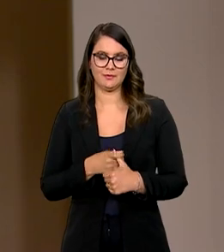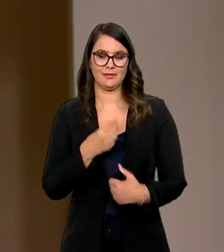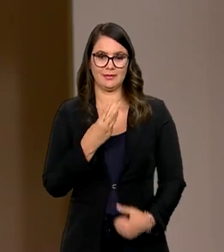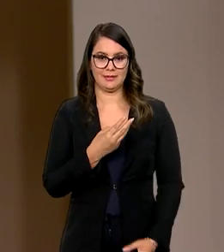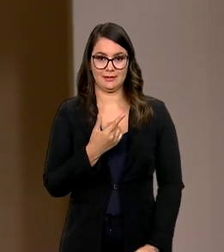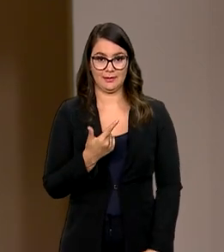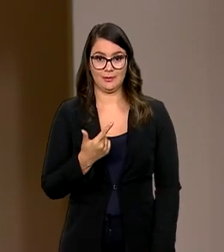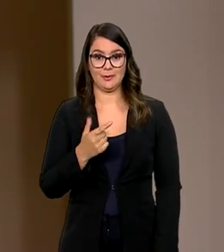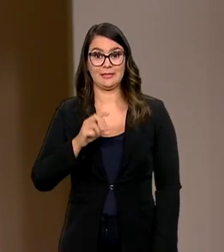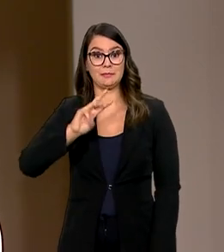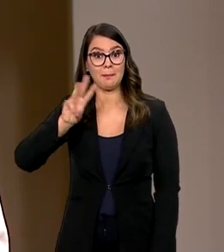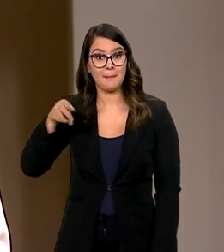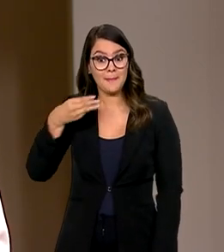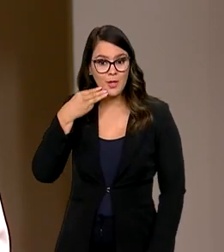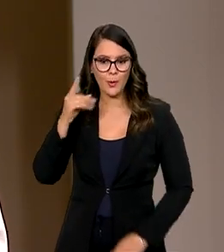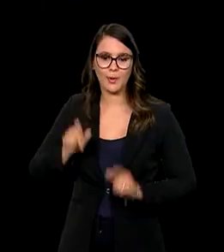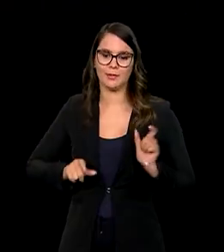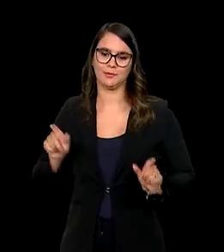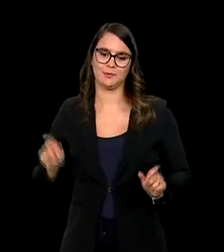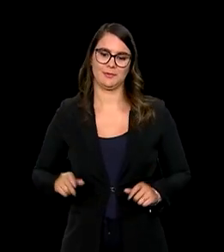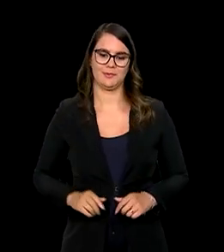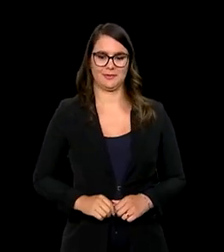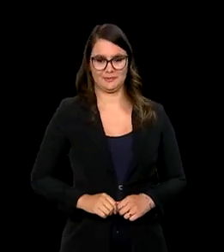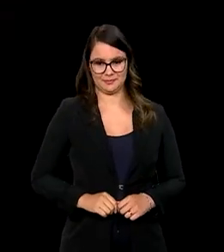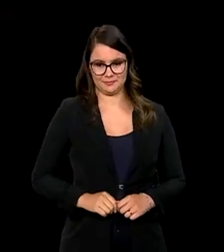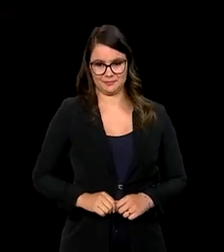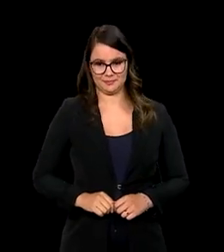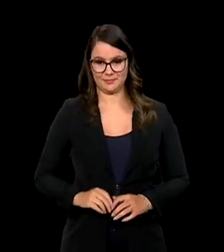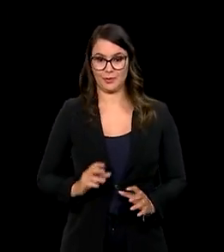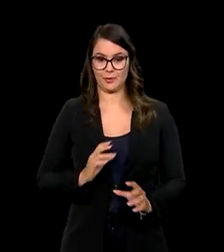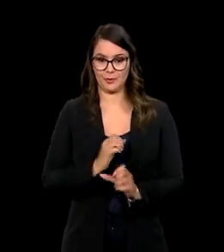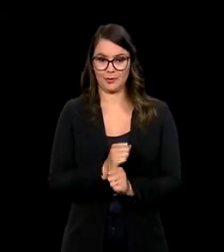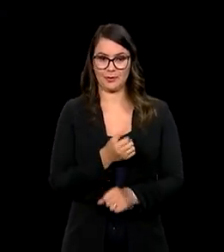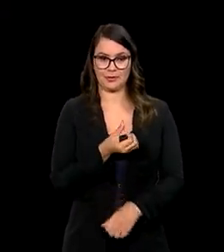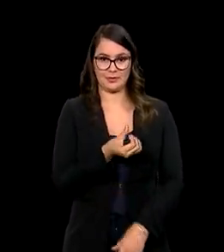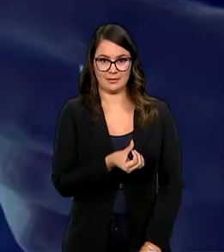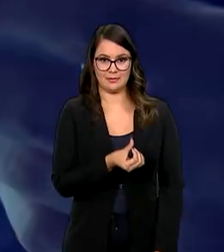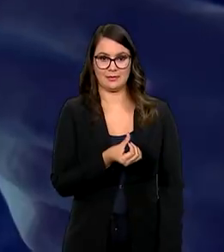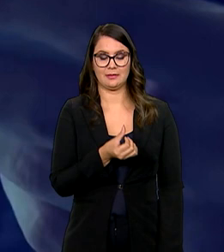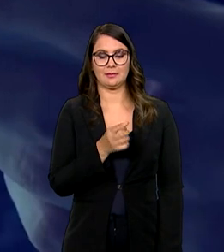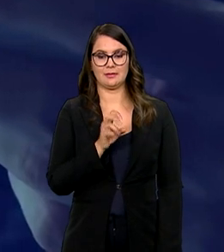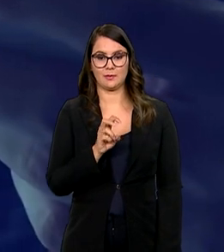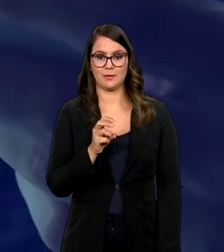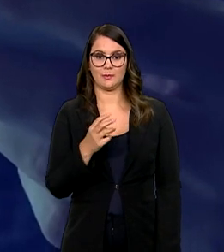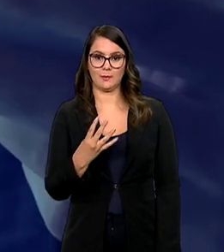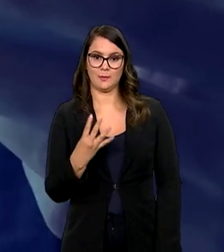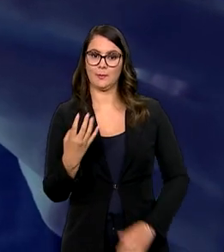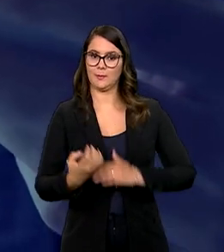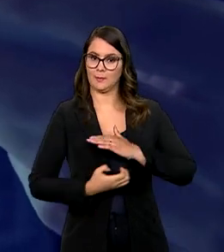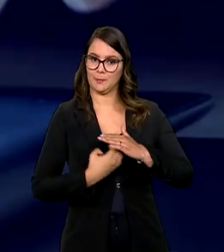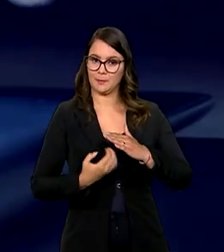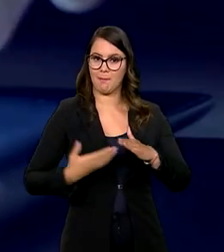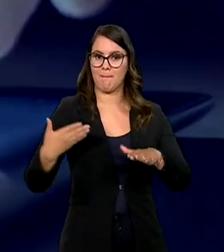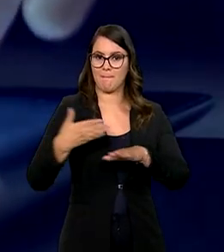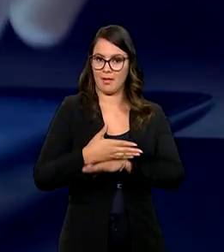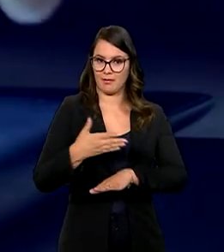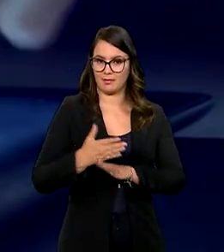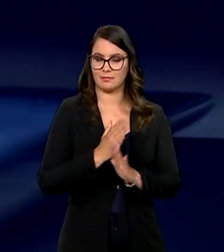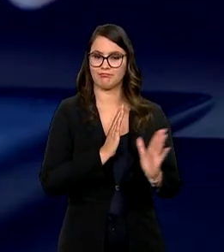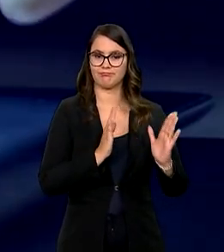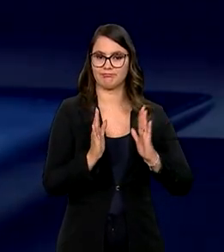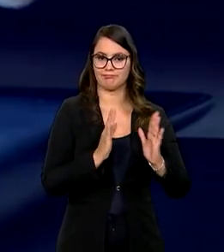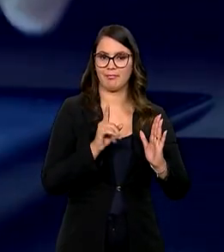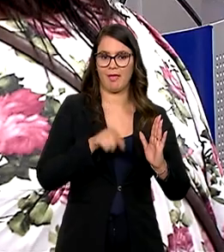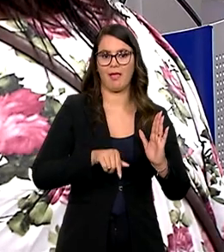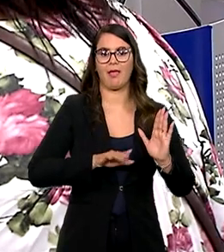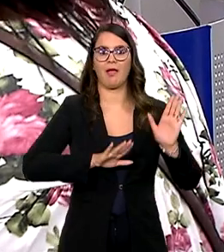32 milhões de pessoas. No total, 654 empresas participaram dessa etapa definida